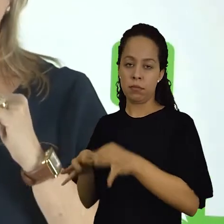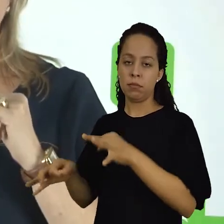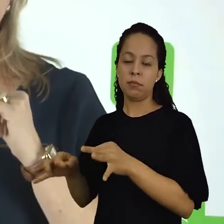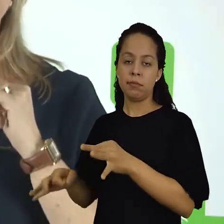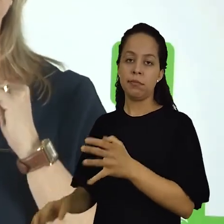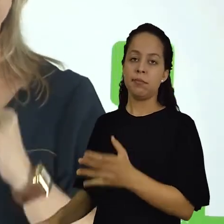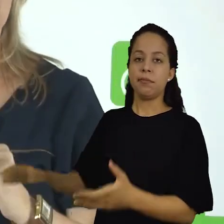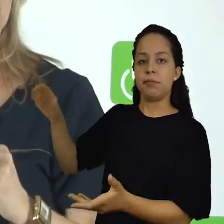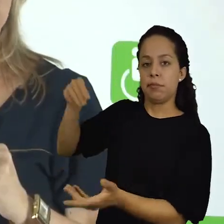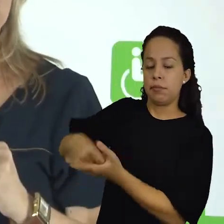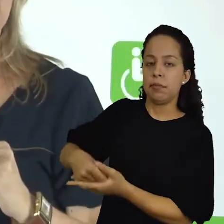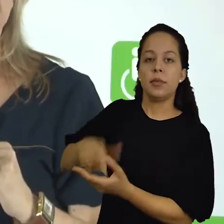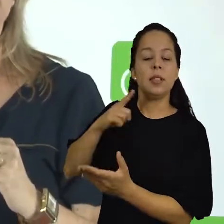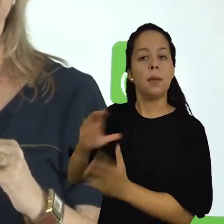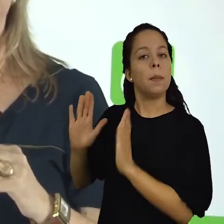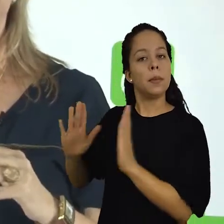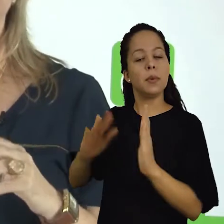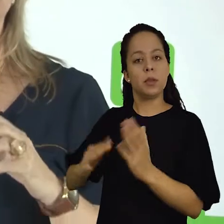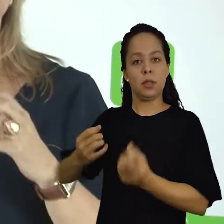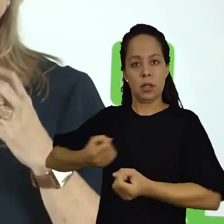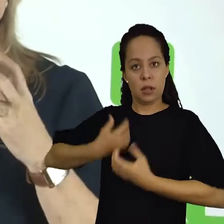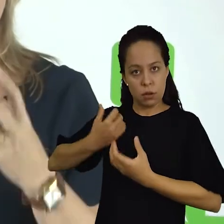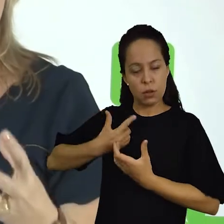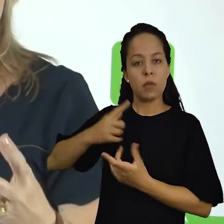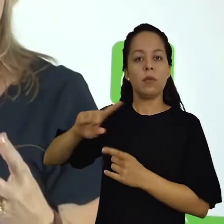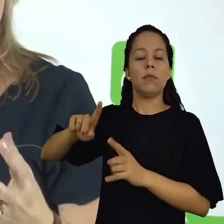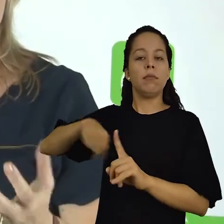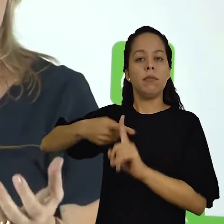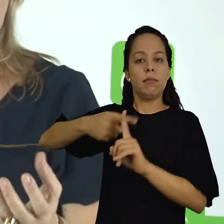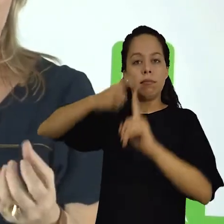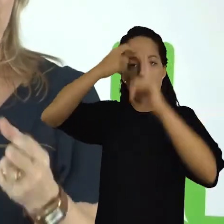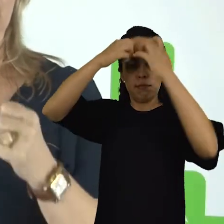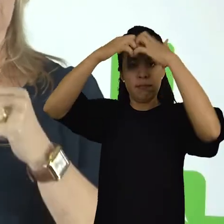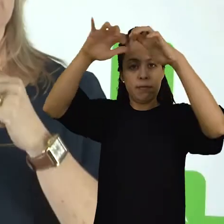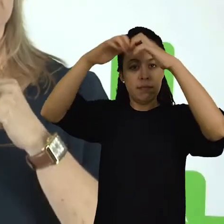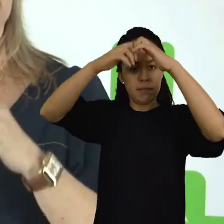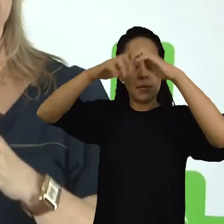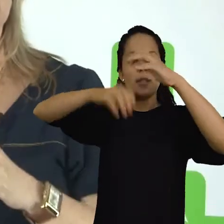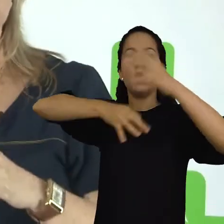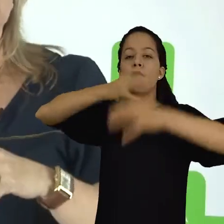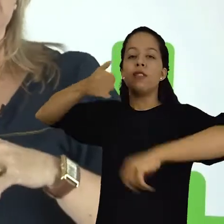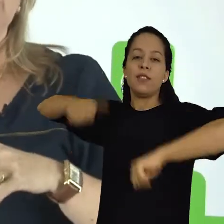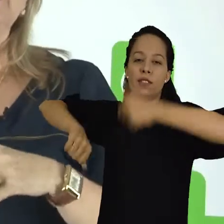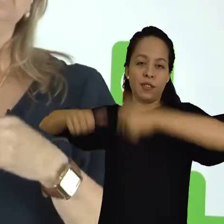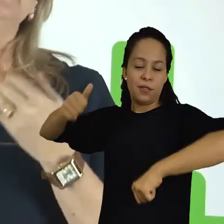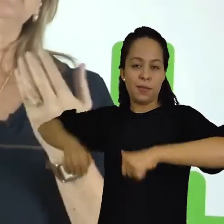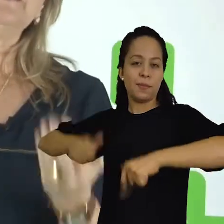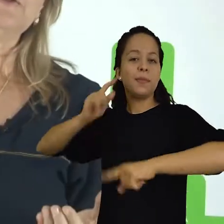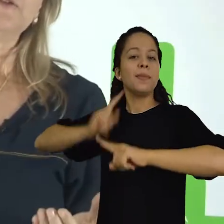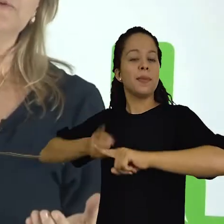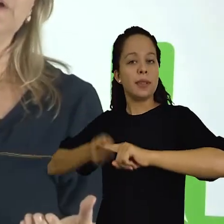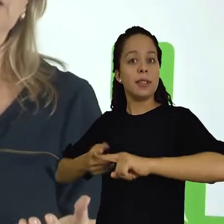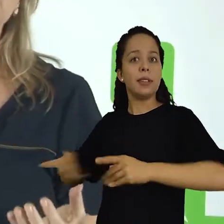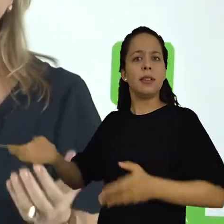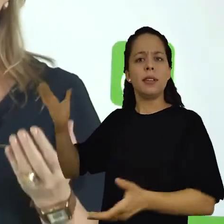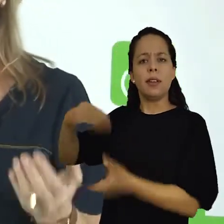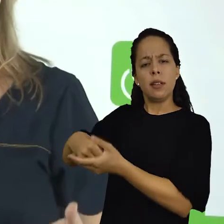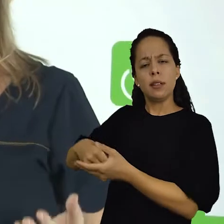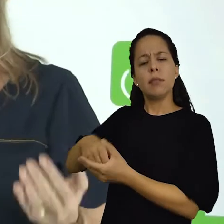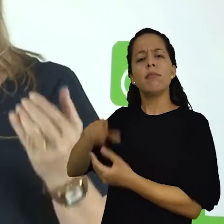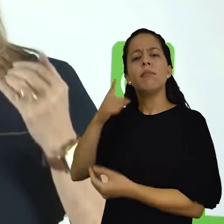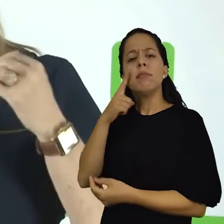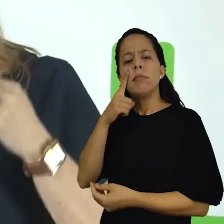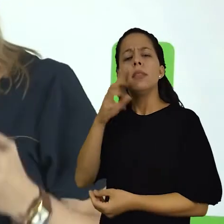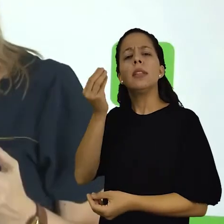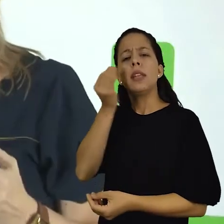a etapa do planejamento, que é um processo criativo, é um processo reflexivo e também crítico, pois